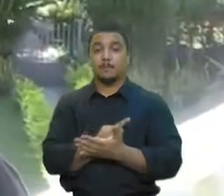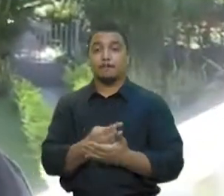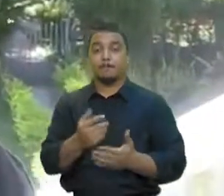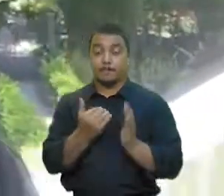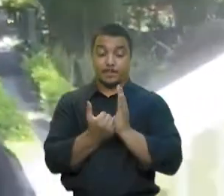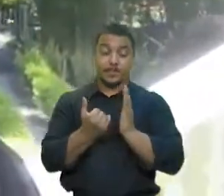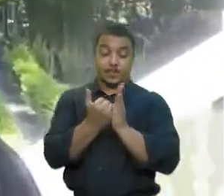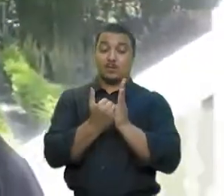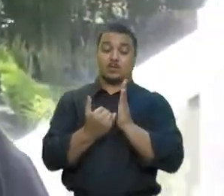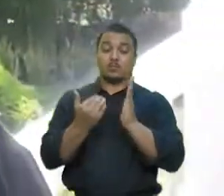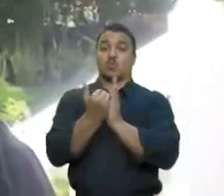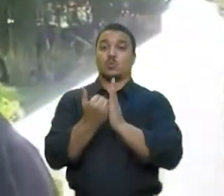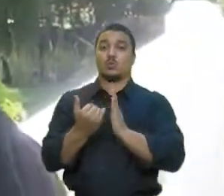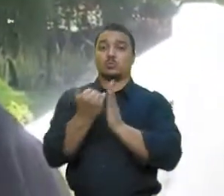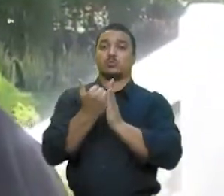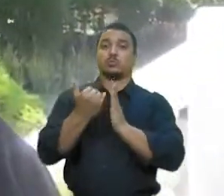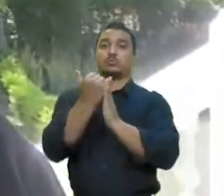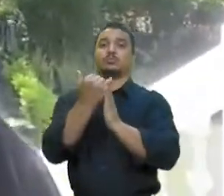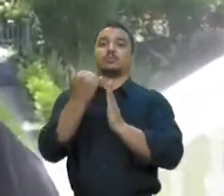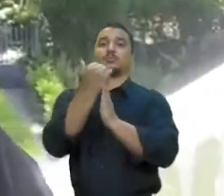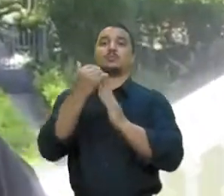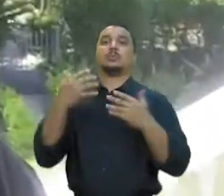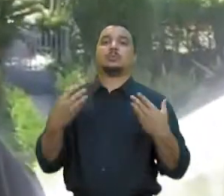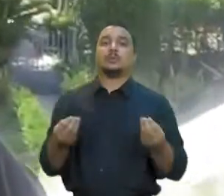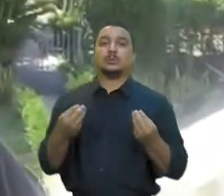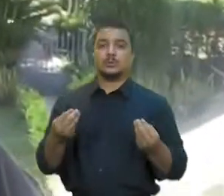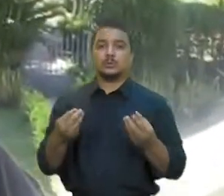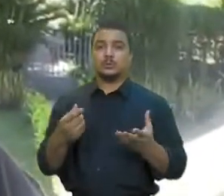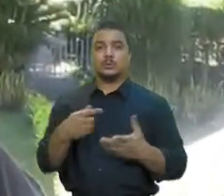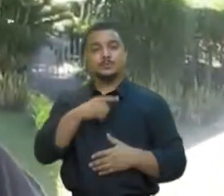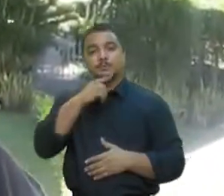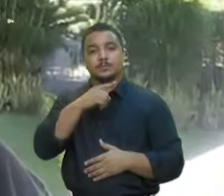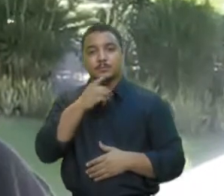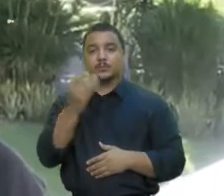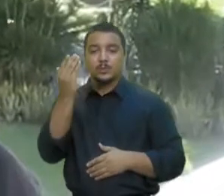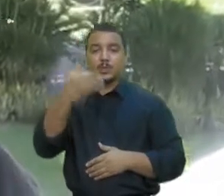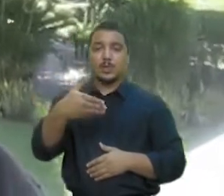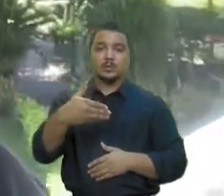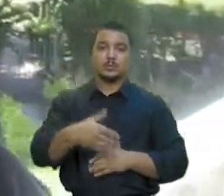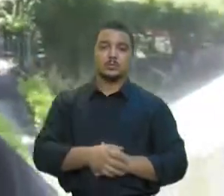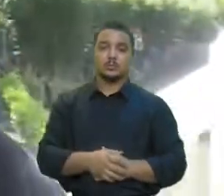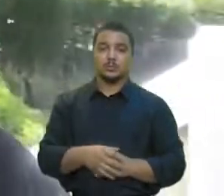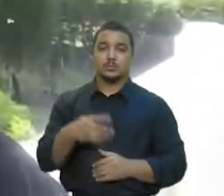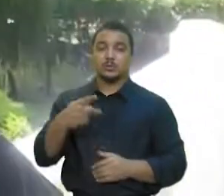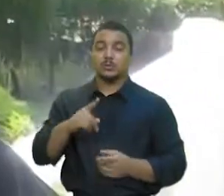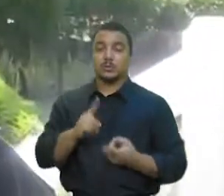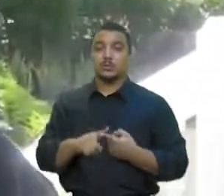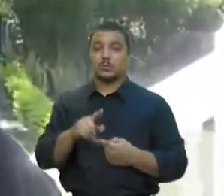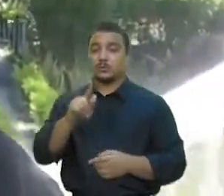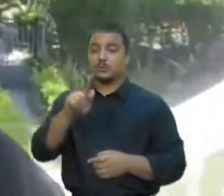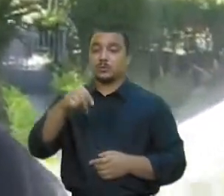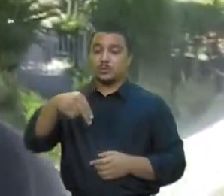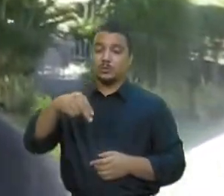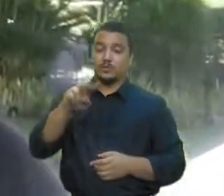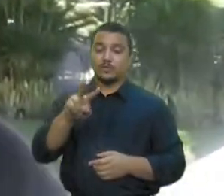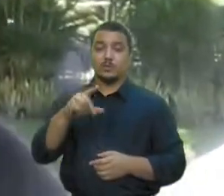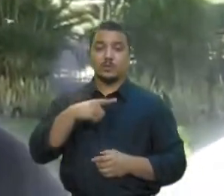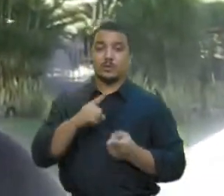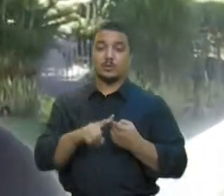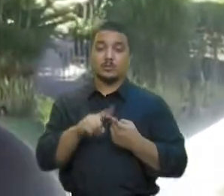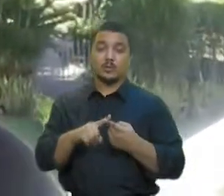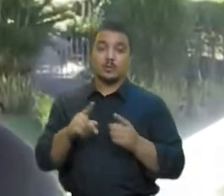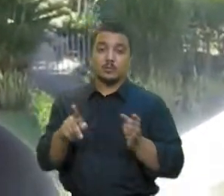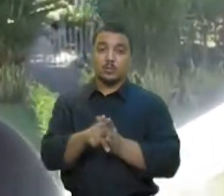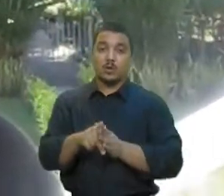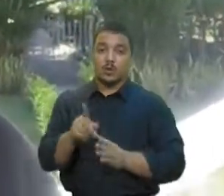constantes no combustível. Está impraticável ser taxista. Até o GNV, o gás natural veicular, que era uma